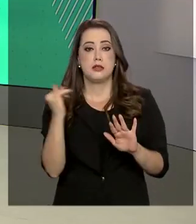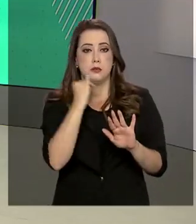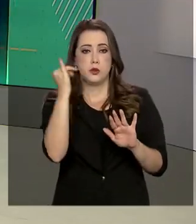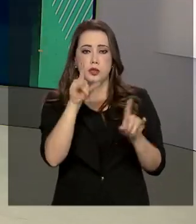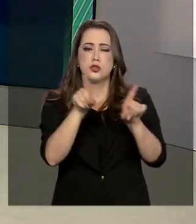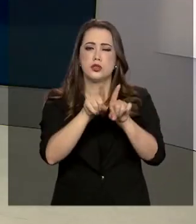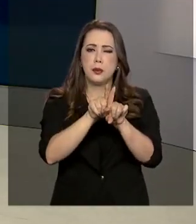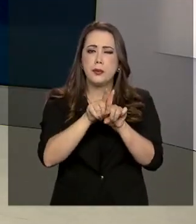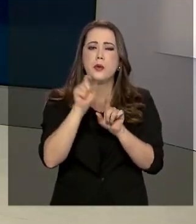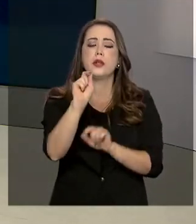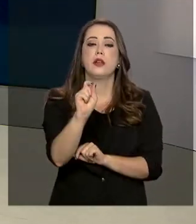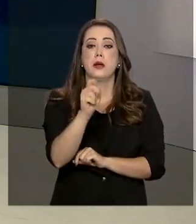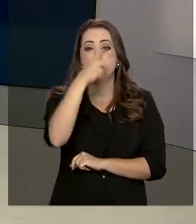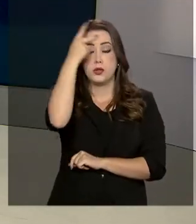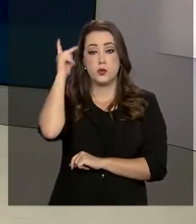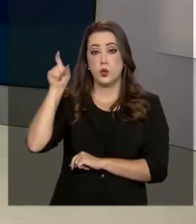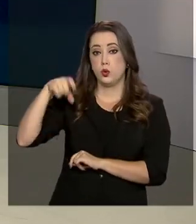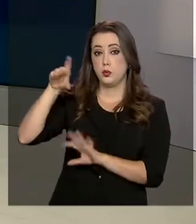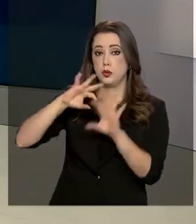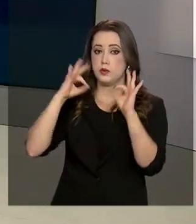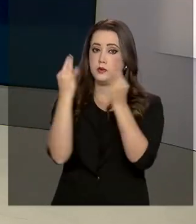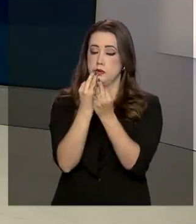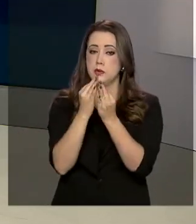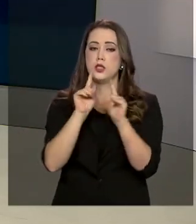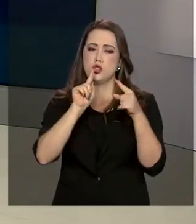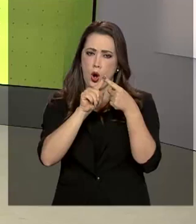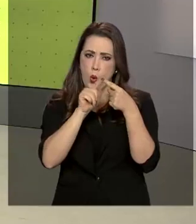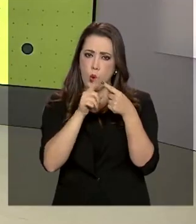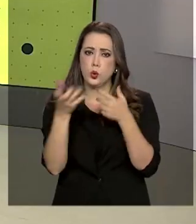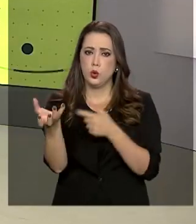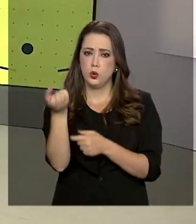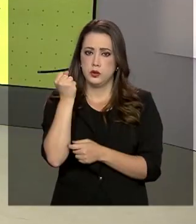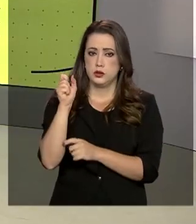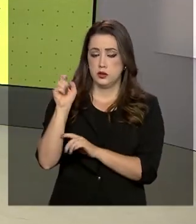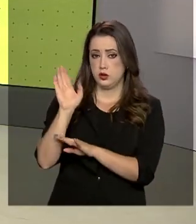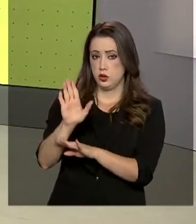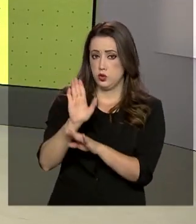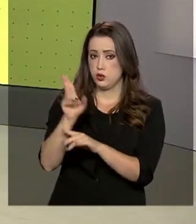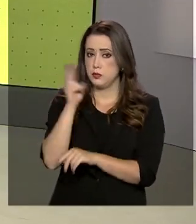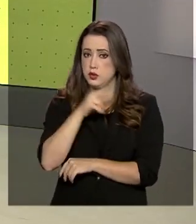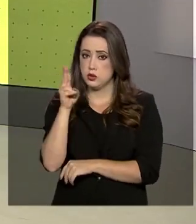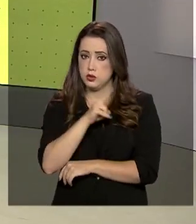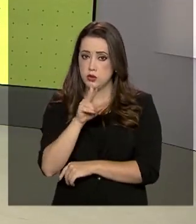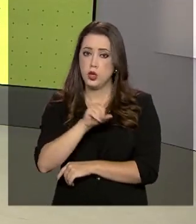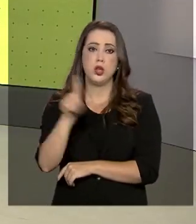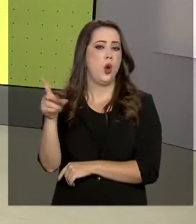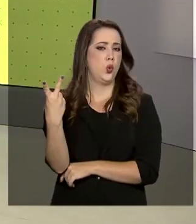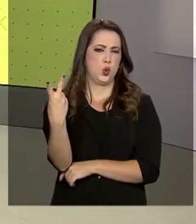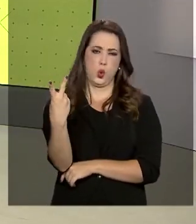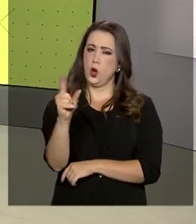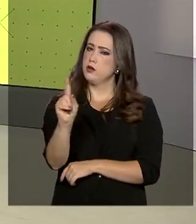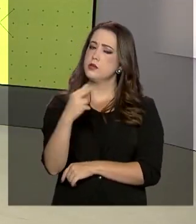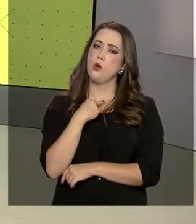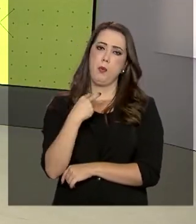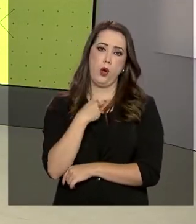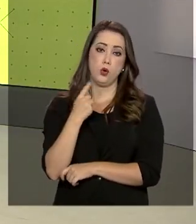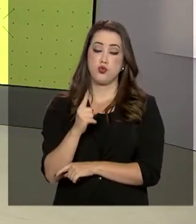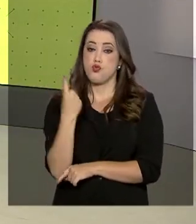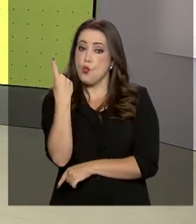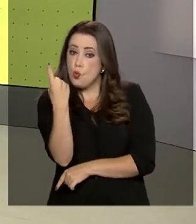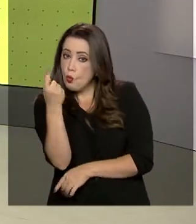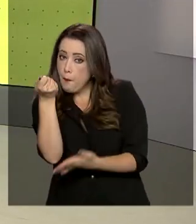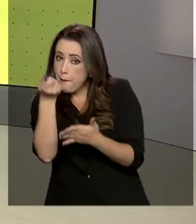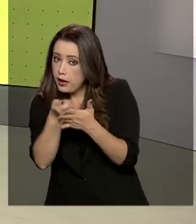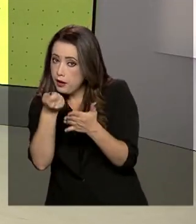lembrar também que quem está no Bolsa Família e preenche os requisitos para receber o auxílio emergencial não acumula os dois pagamentos, recebe